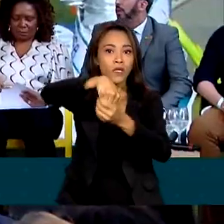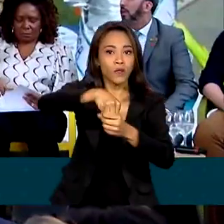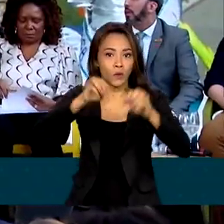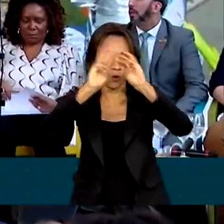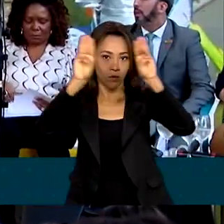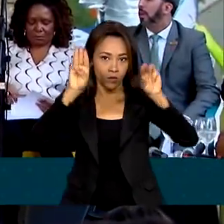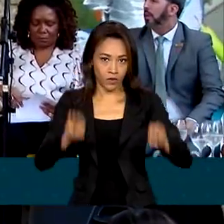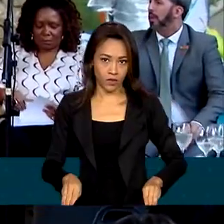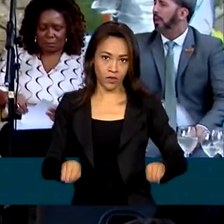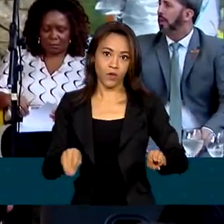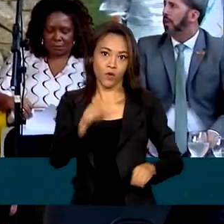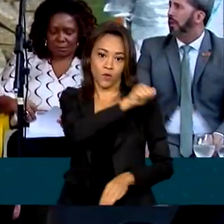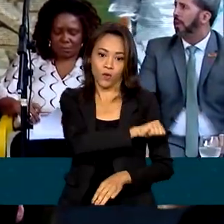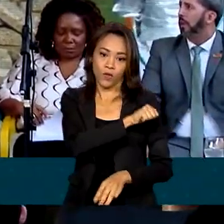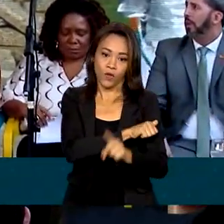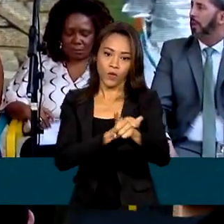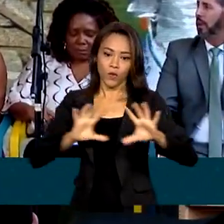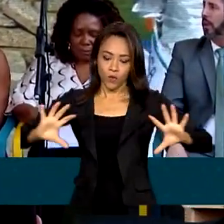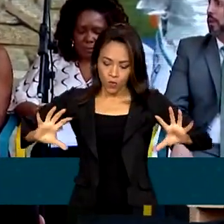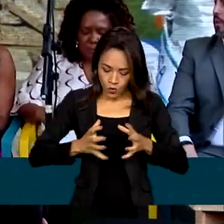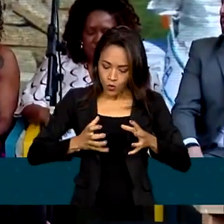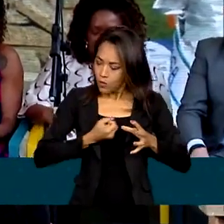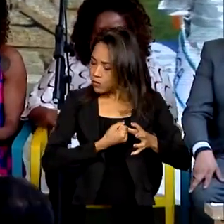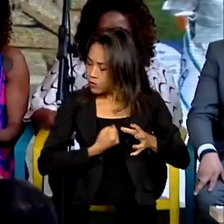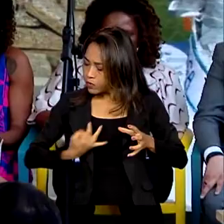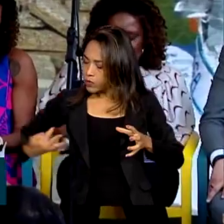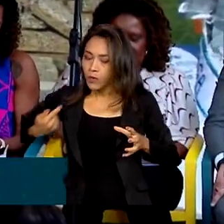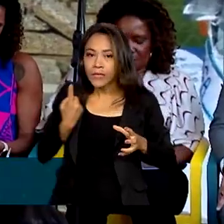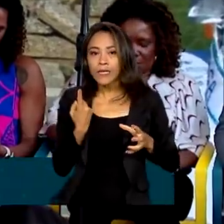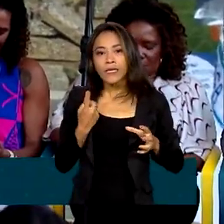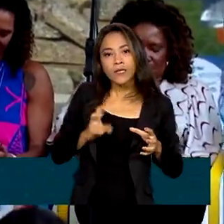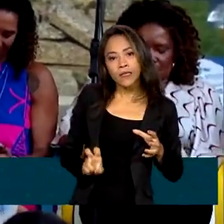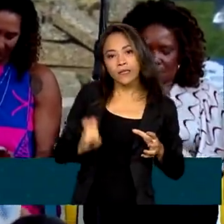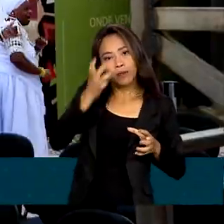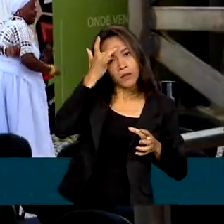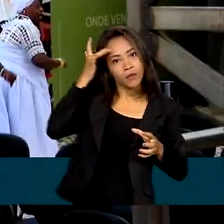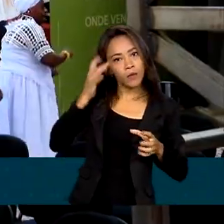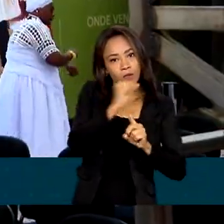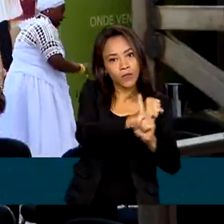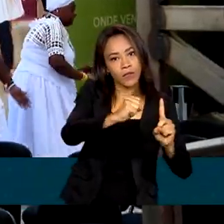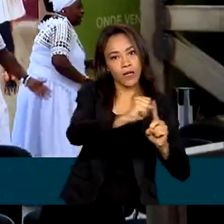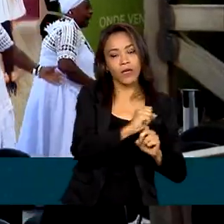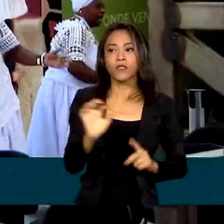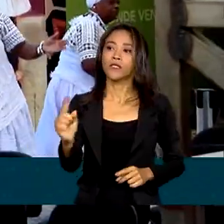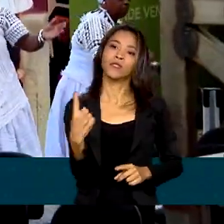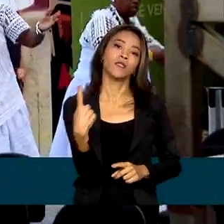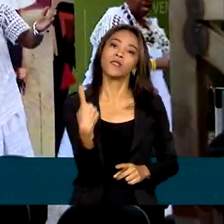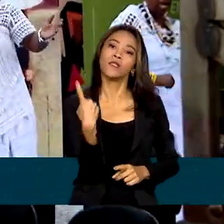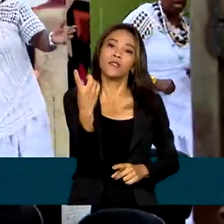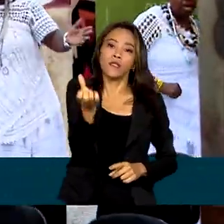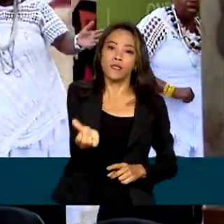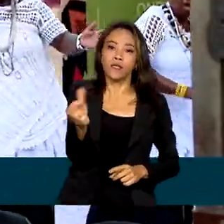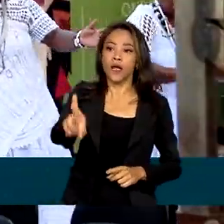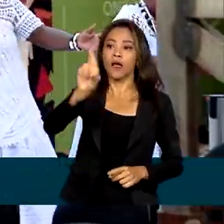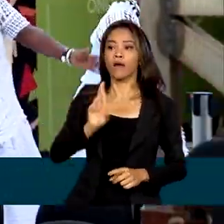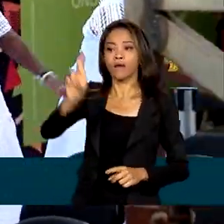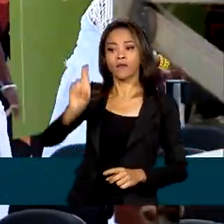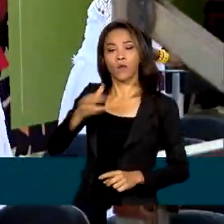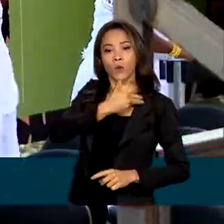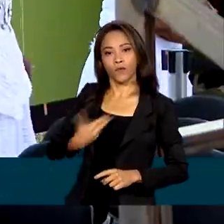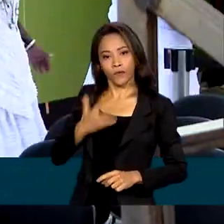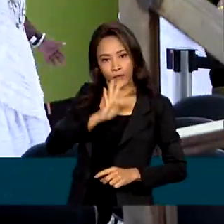O Comitê é composto por 15 membros da sociedade civil e 16 representantes dos governos federal,